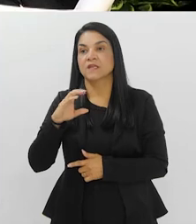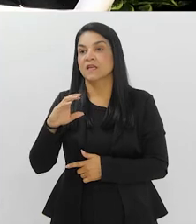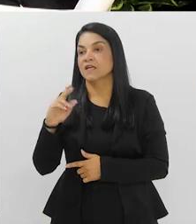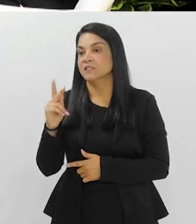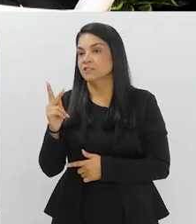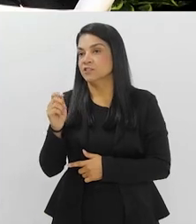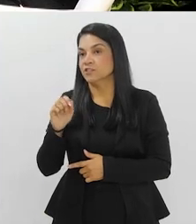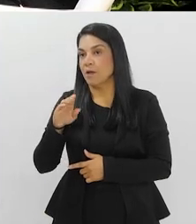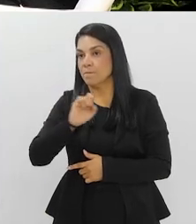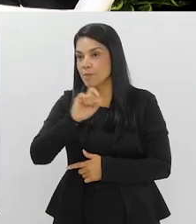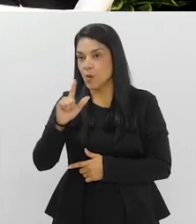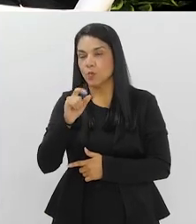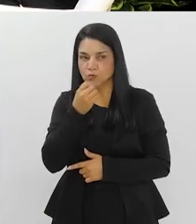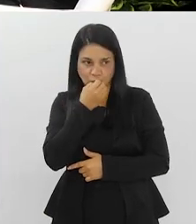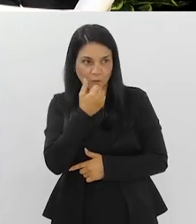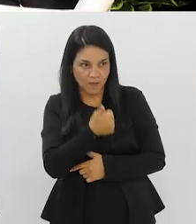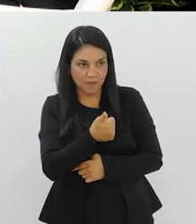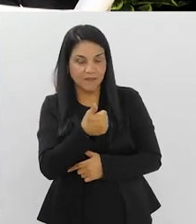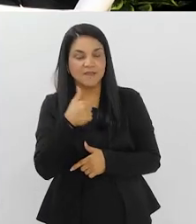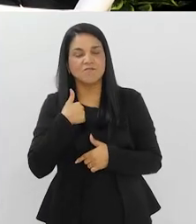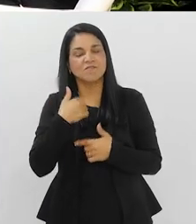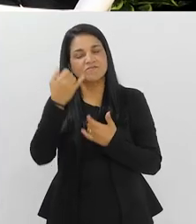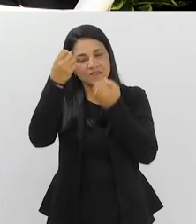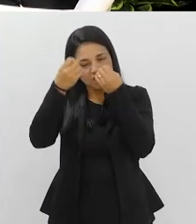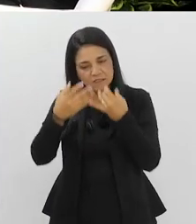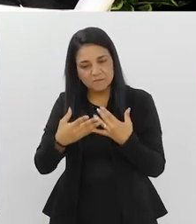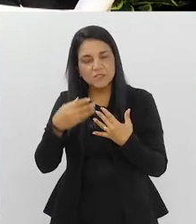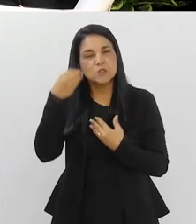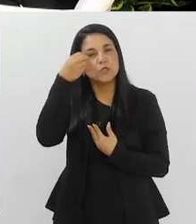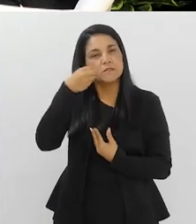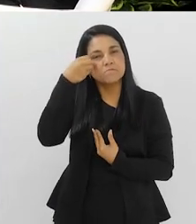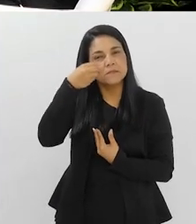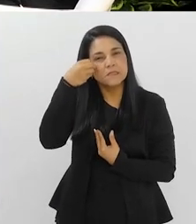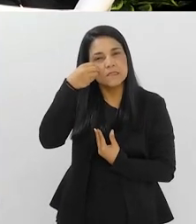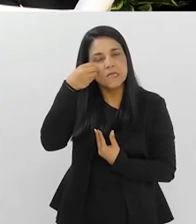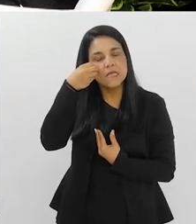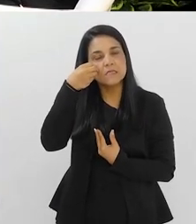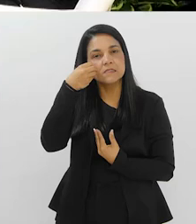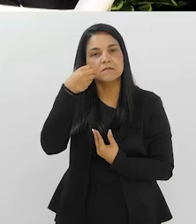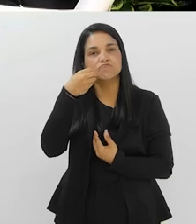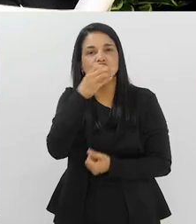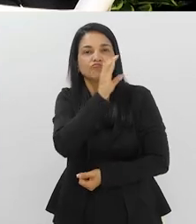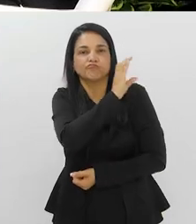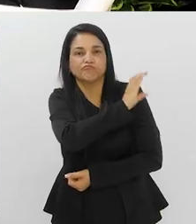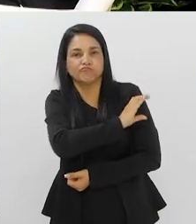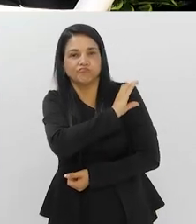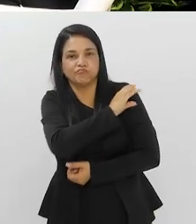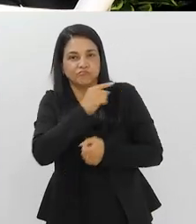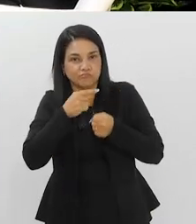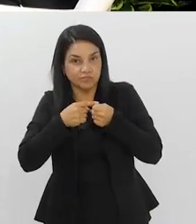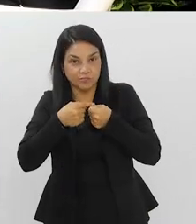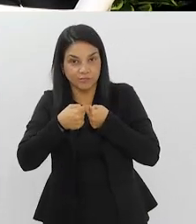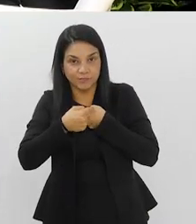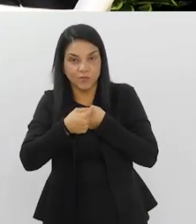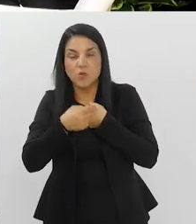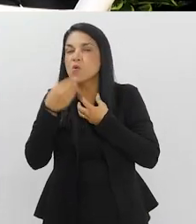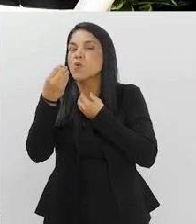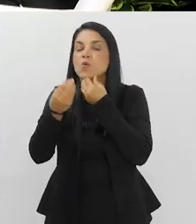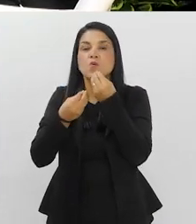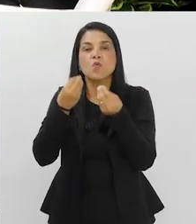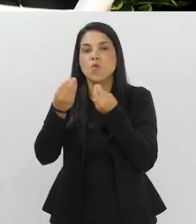E, Charbel, tudo bem? Queria que você falasse para a gente, até pela sua experiência, no Norte Fluminense, no município de Campos,